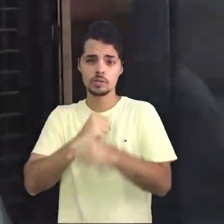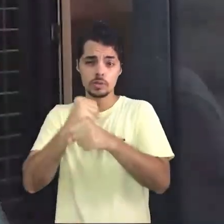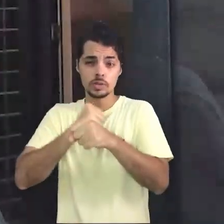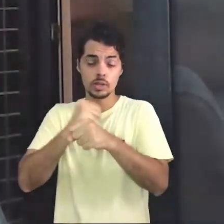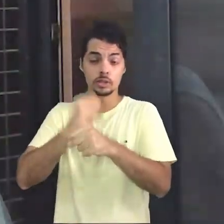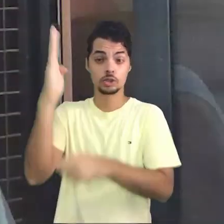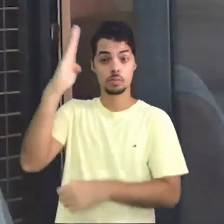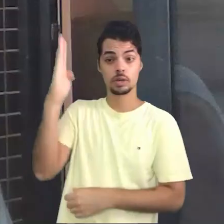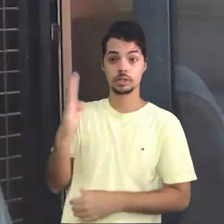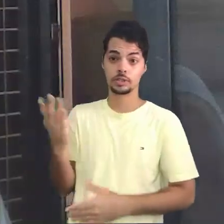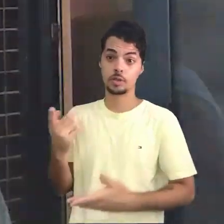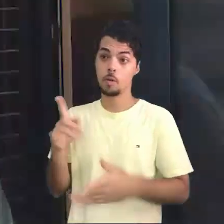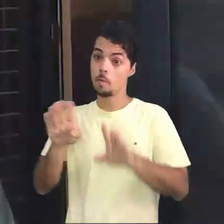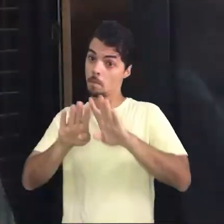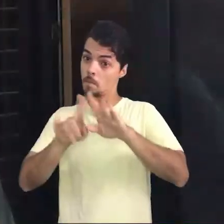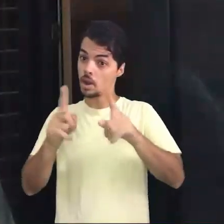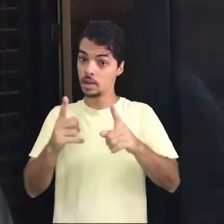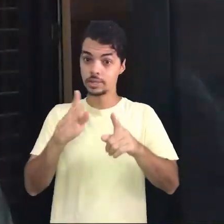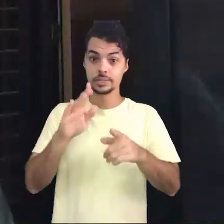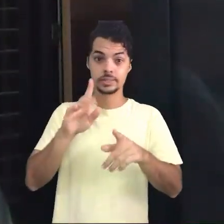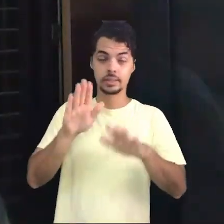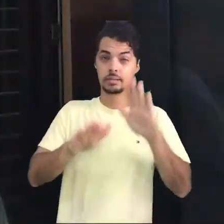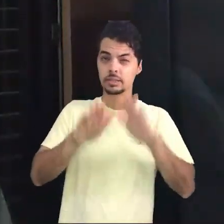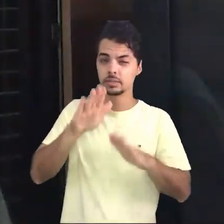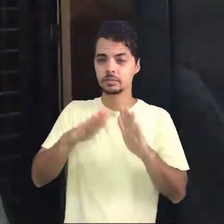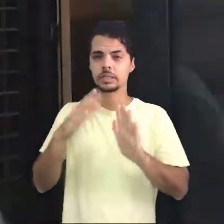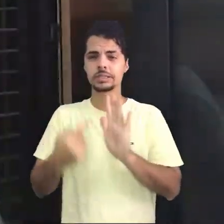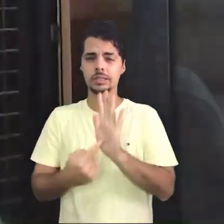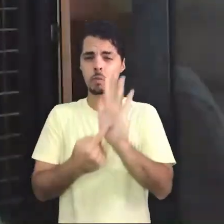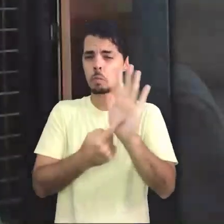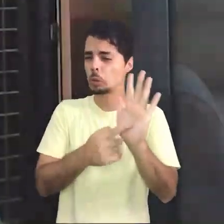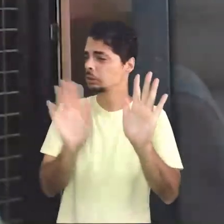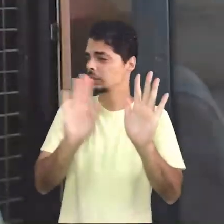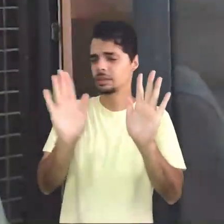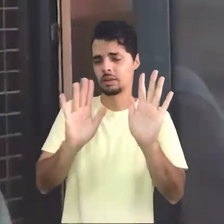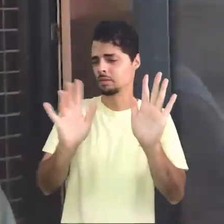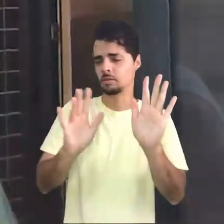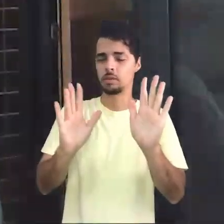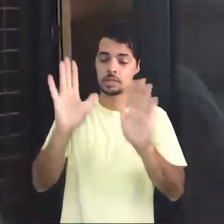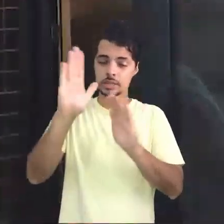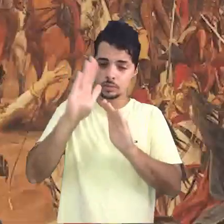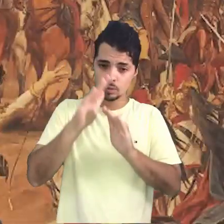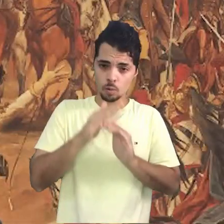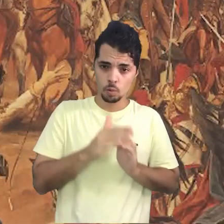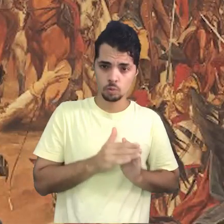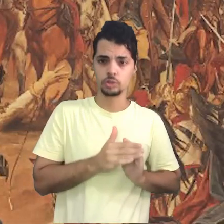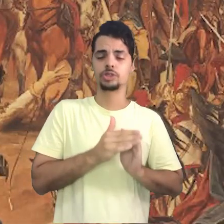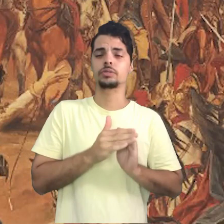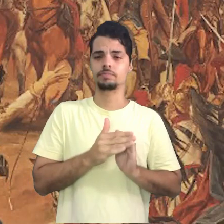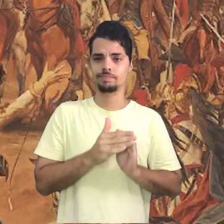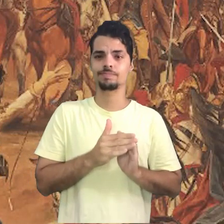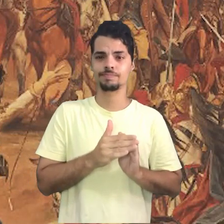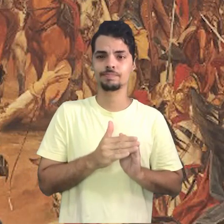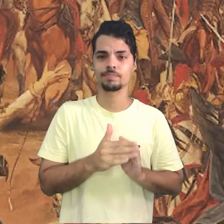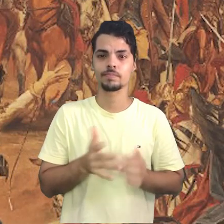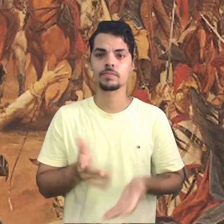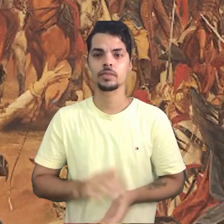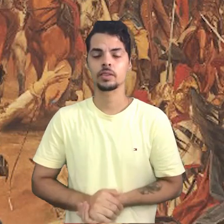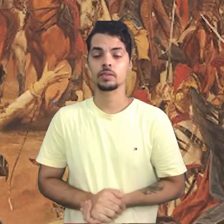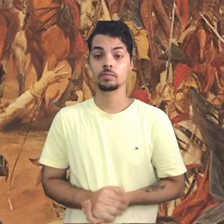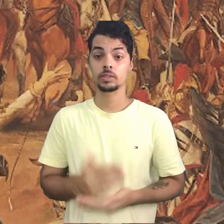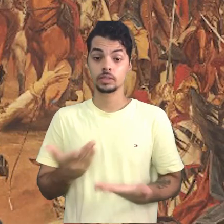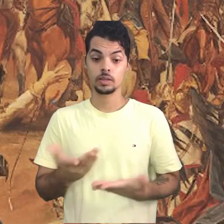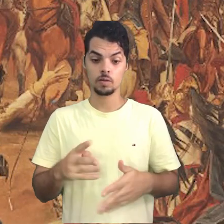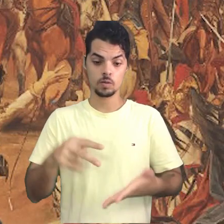mas que nem sempre são enxergados pela historiografia. O objetivo aqui foi colocar o tropeiro, um homem pobre,